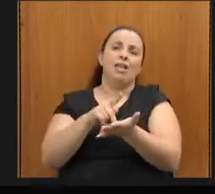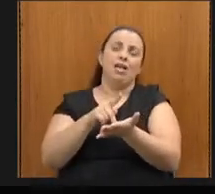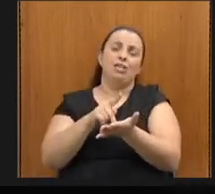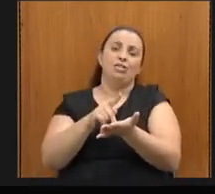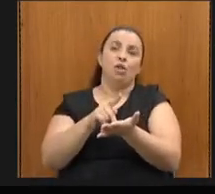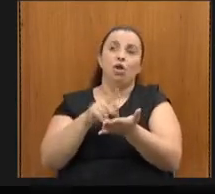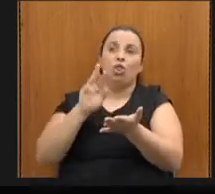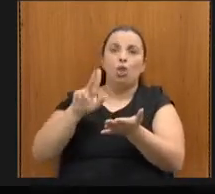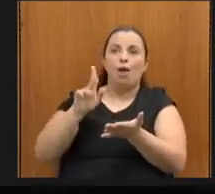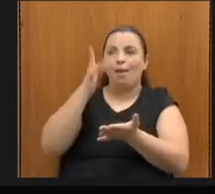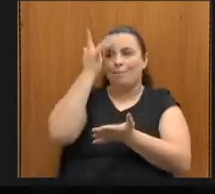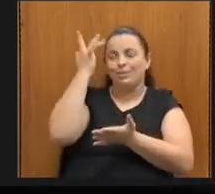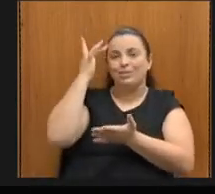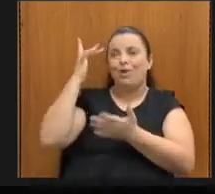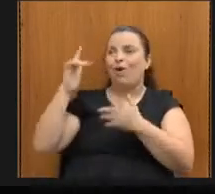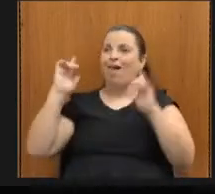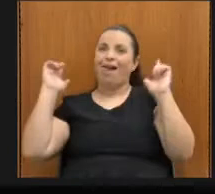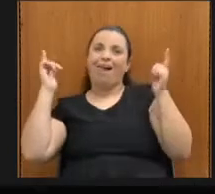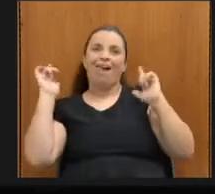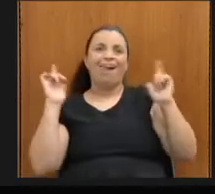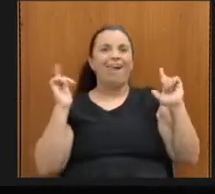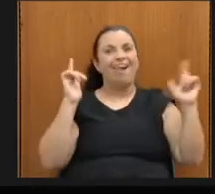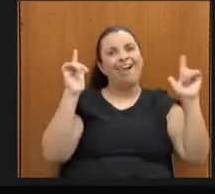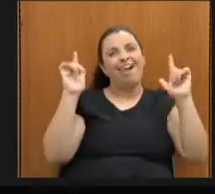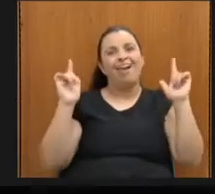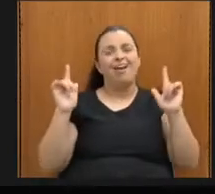estardalhaço, em criação,